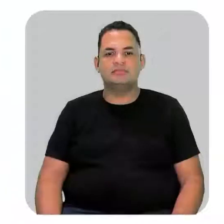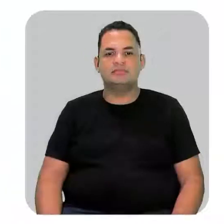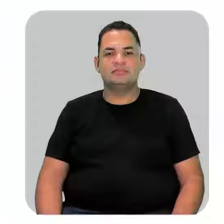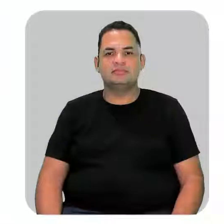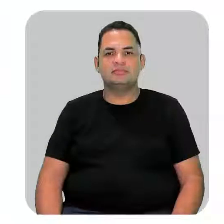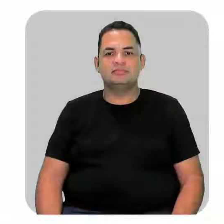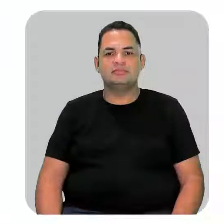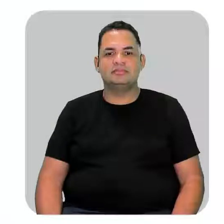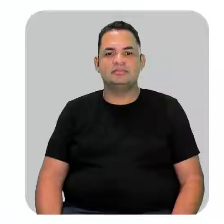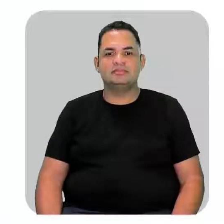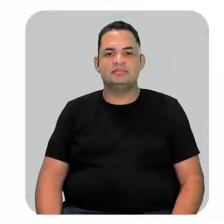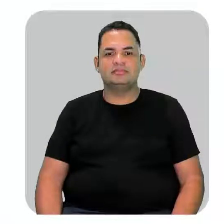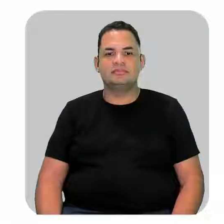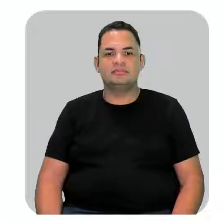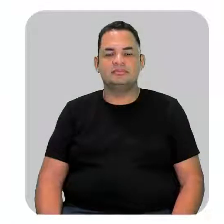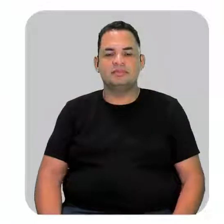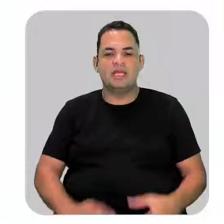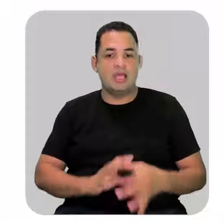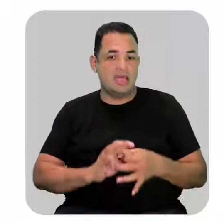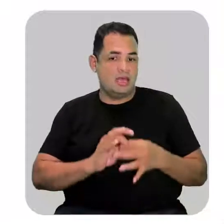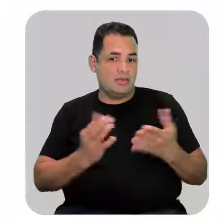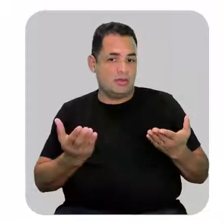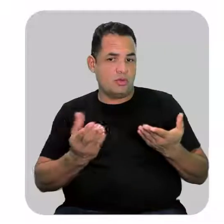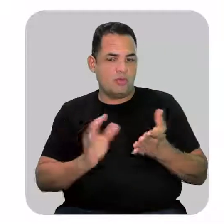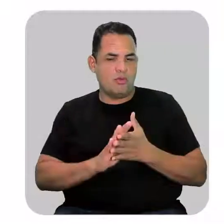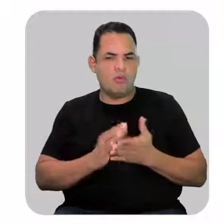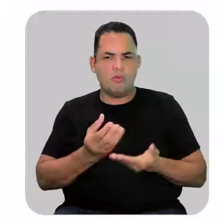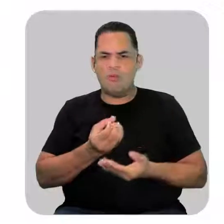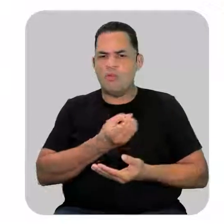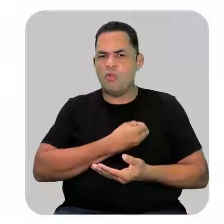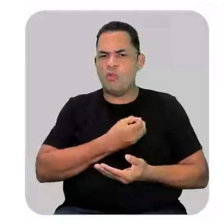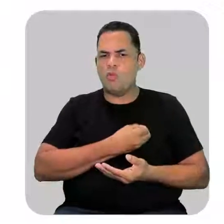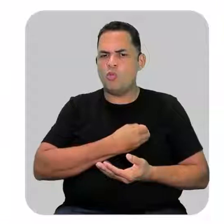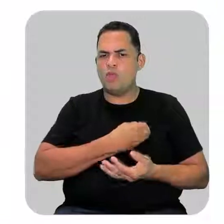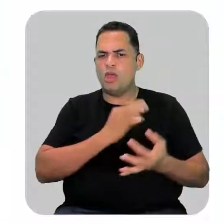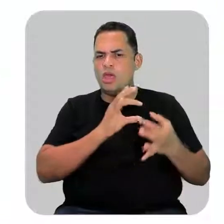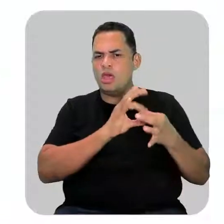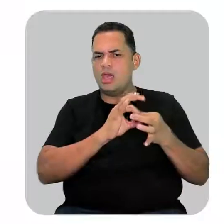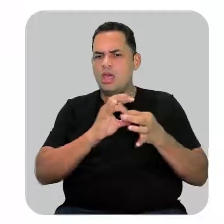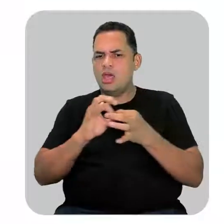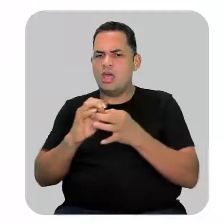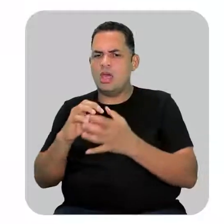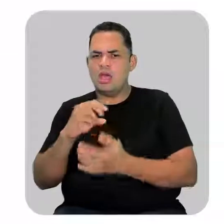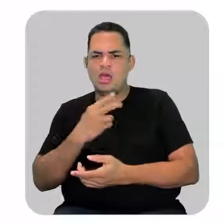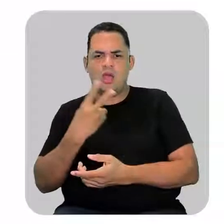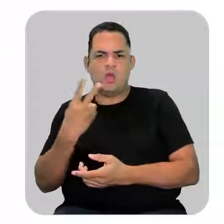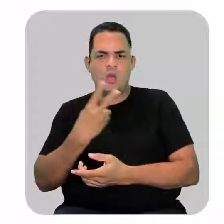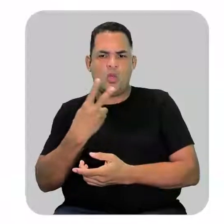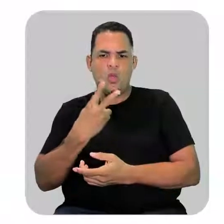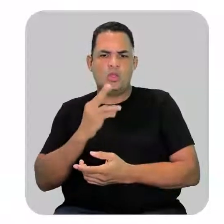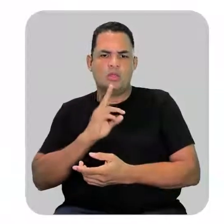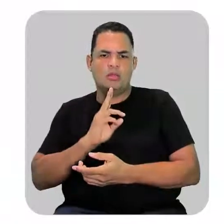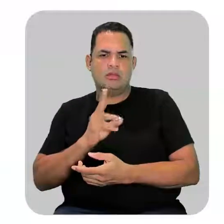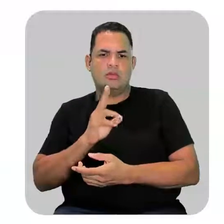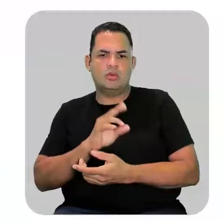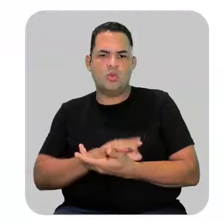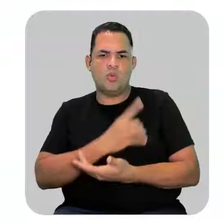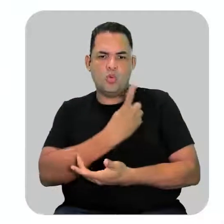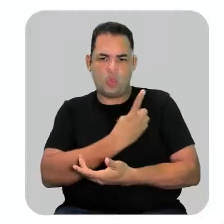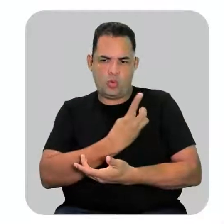então aqui independente de como se numera a cadeia as duplas estarão sempre na posição